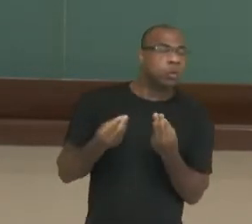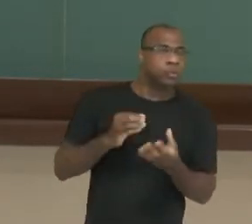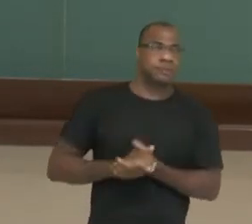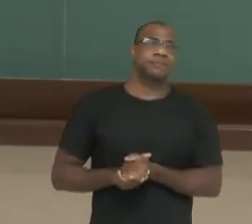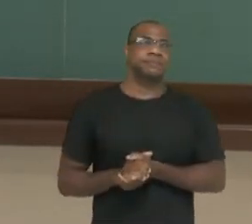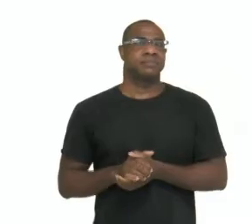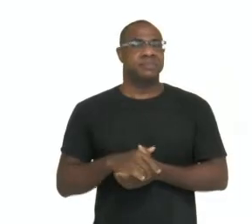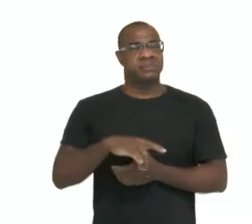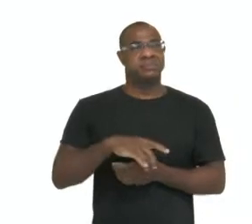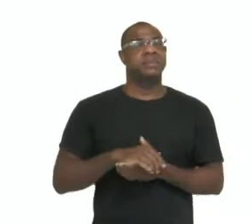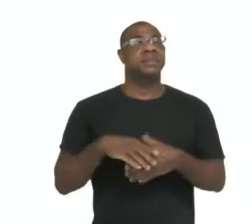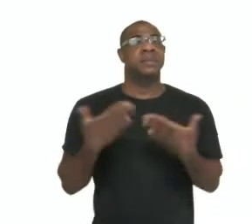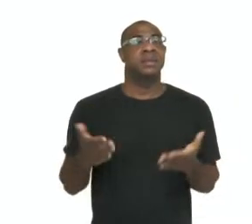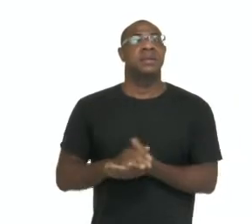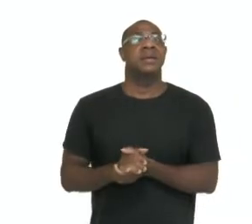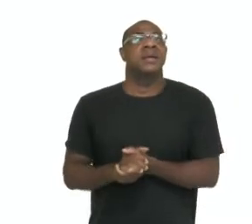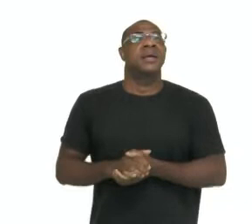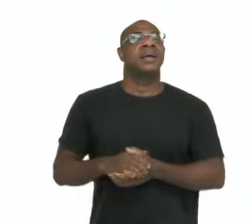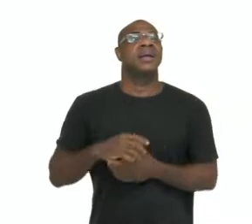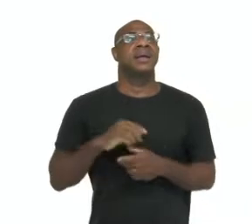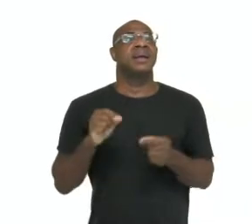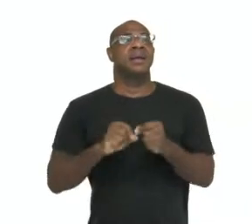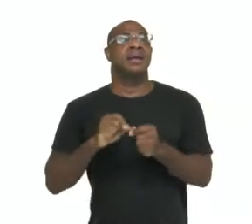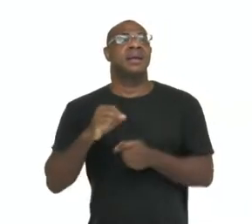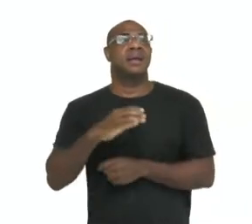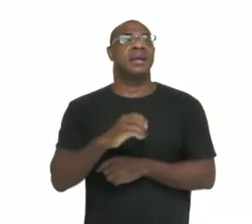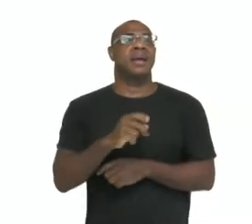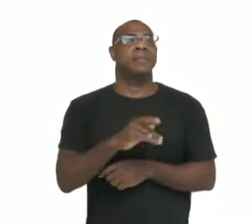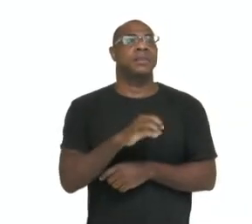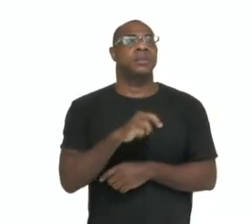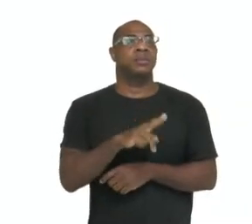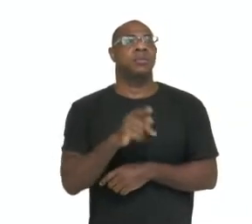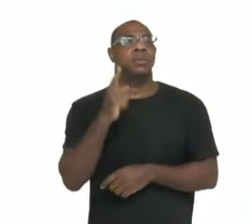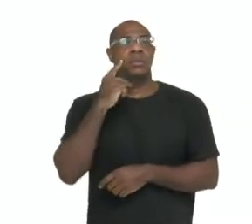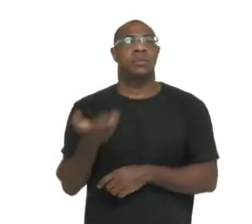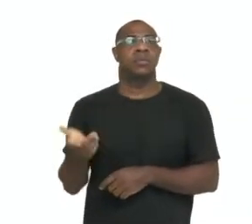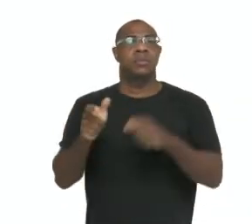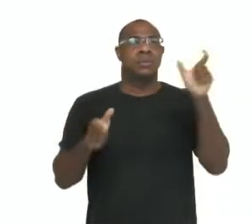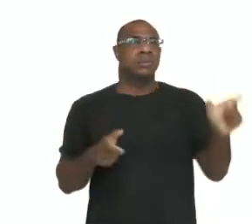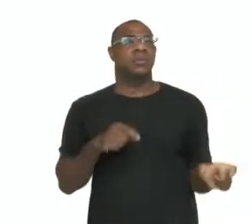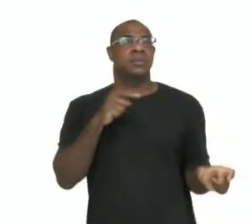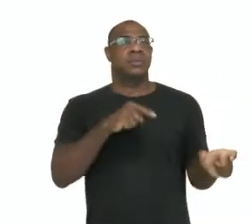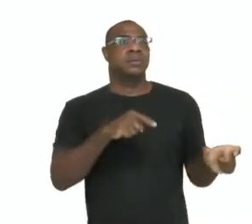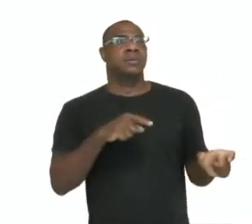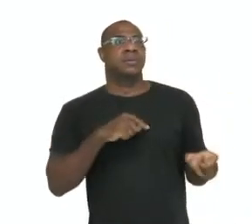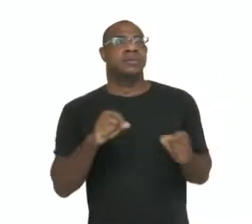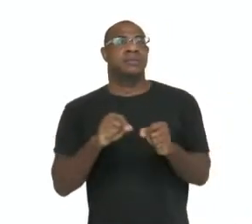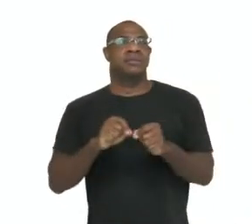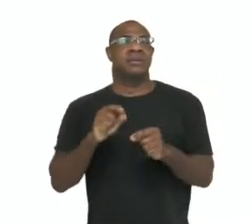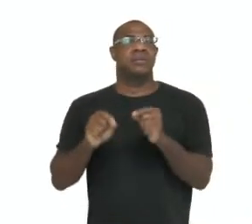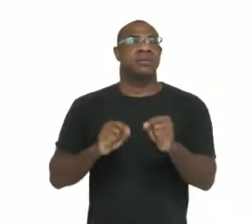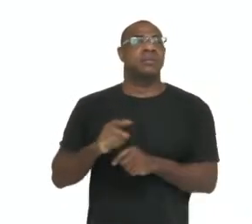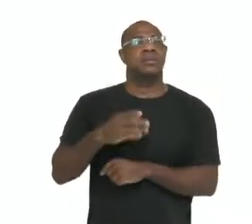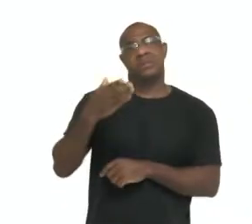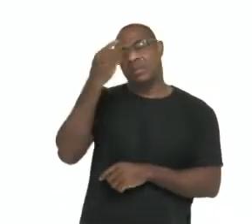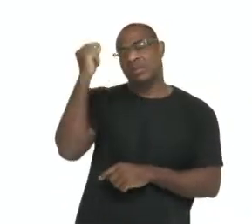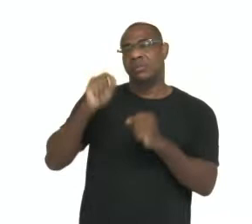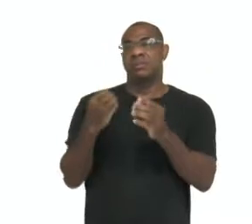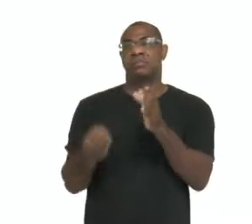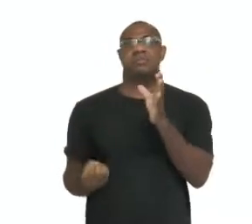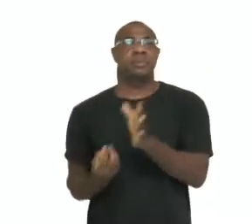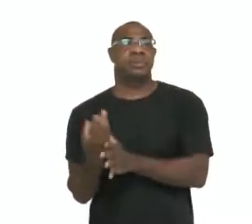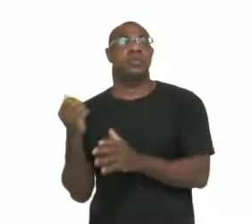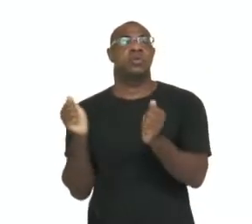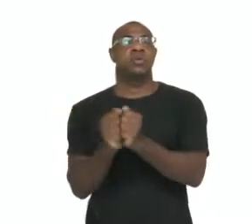Casmurro, né? Capitu fez 14 dias semana passada, são dois criançolas. Não se esqueça que foram criados